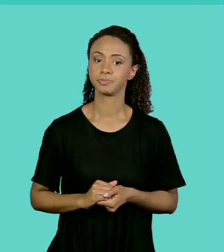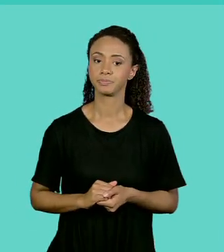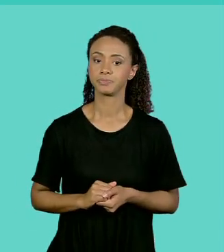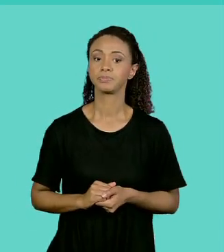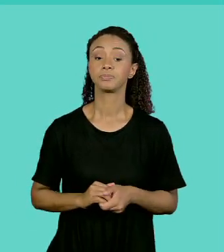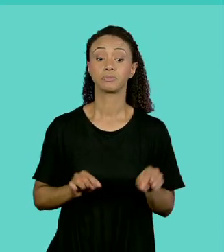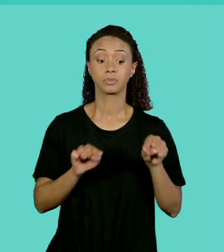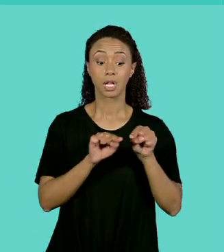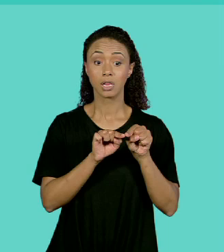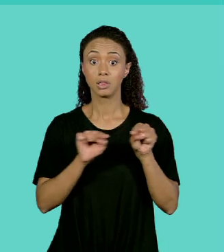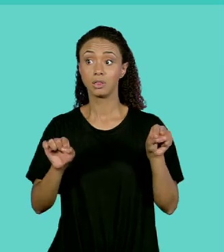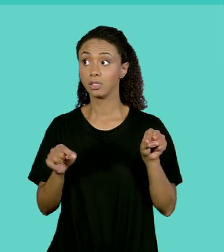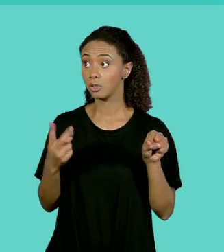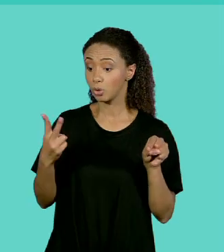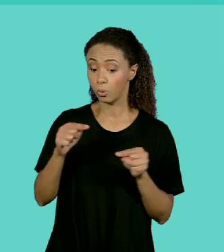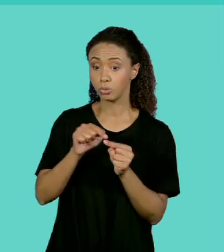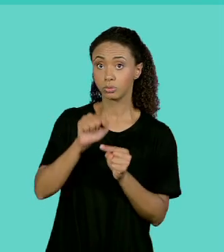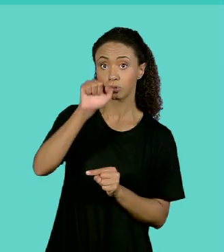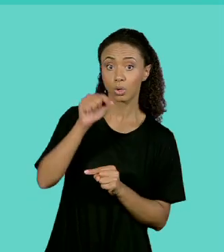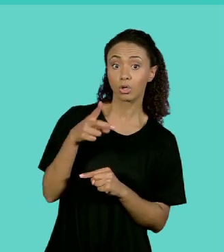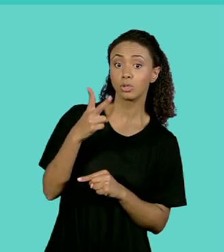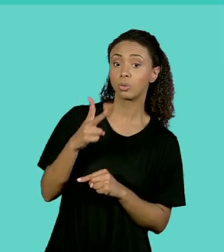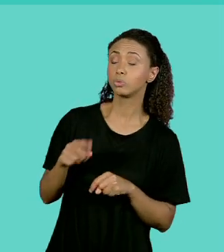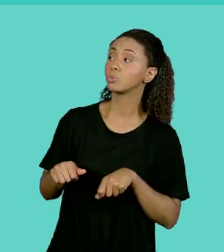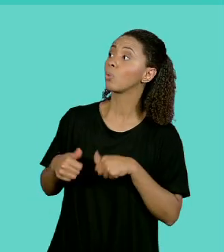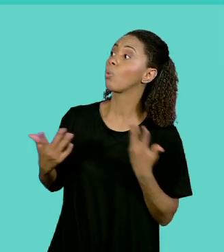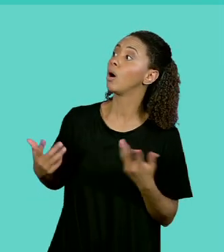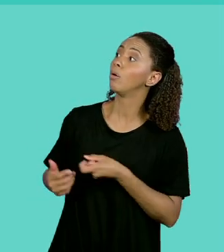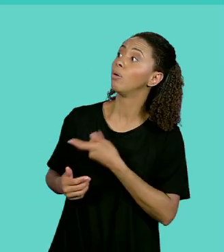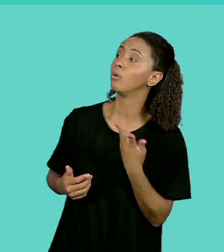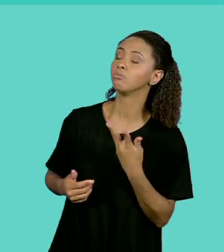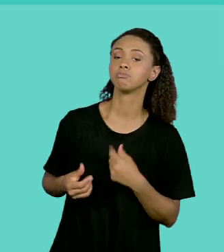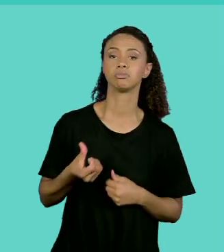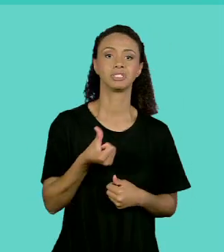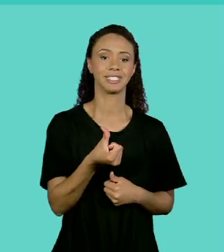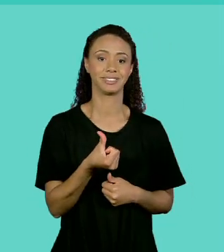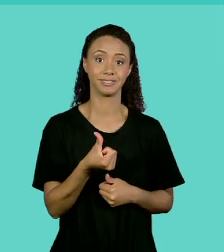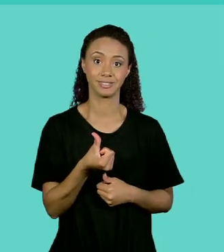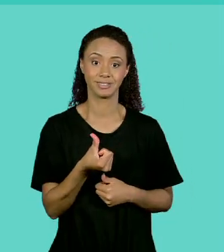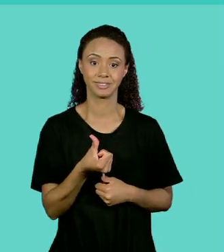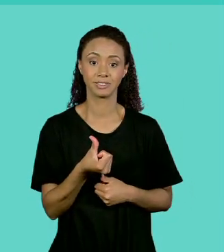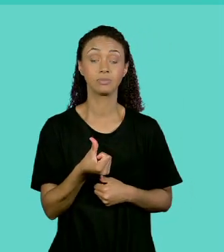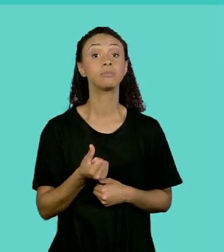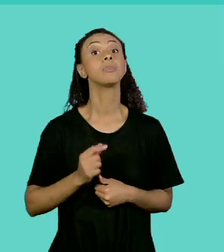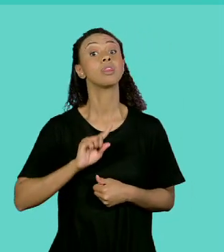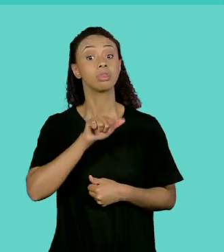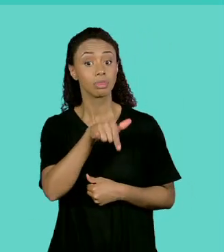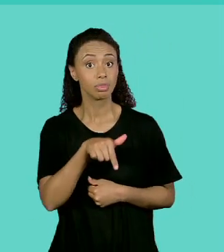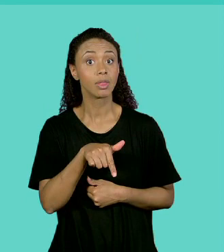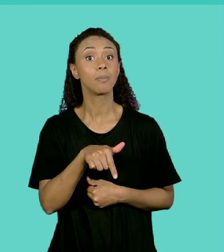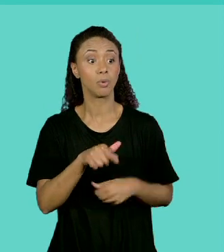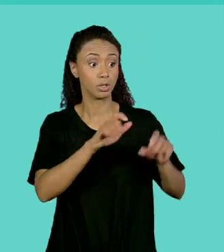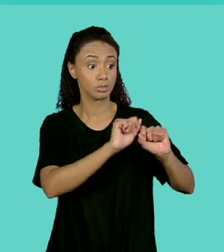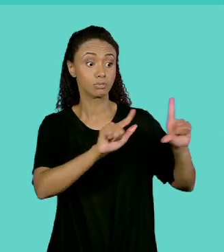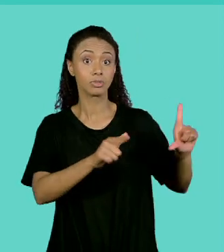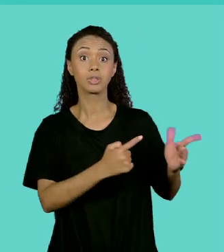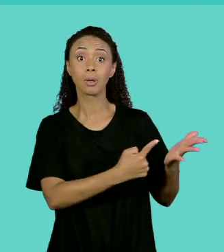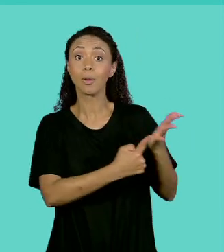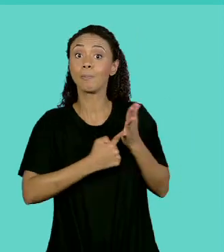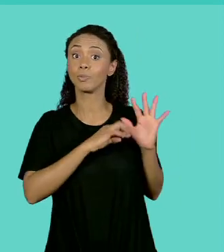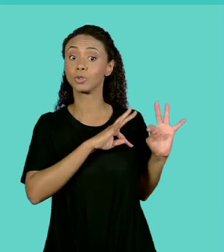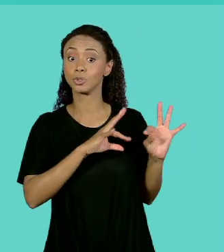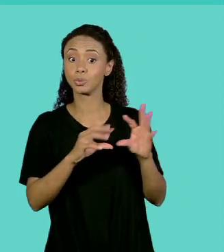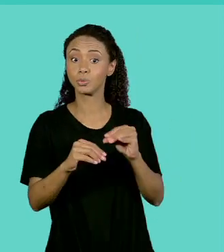Aí agora linha 2, coluna 2. E qual o valor? Vou informar 6. Depois ele mostra os valores. Então vamos ver como fica.